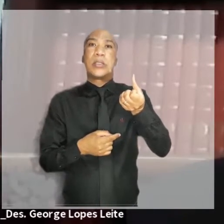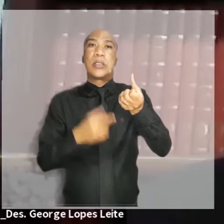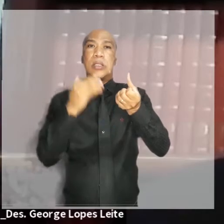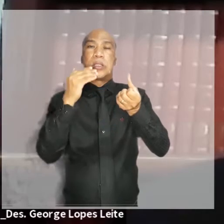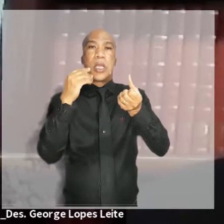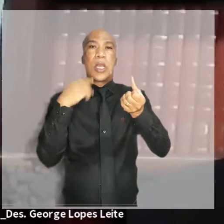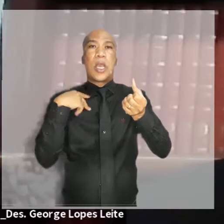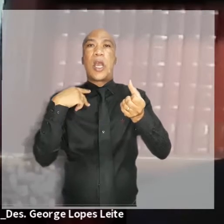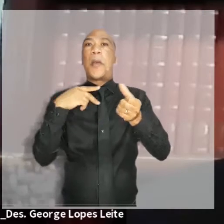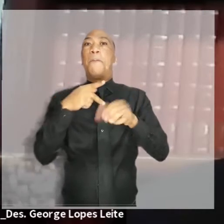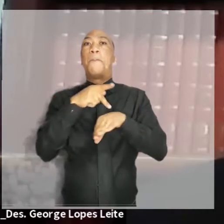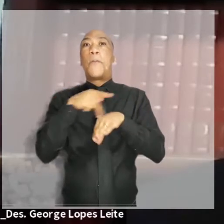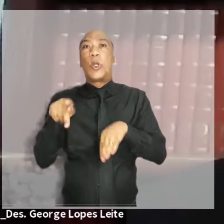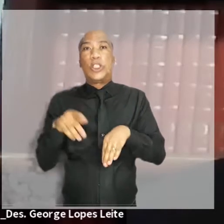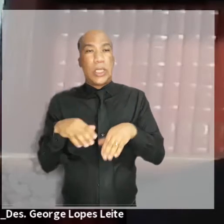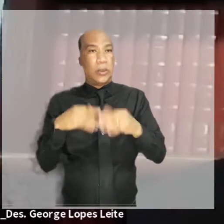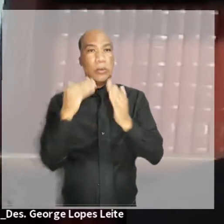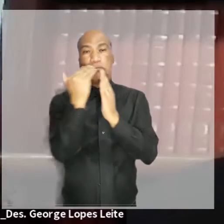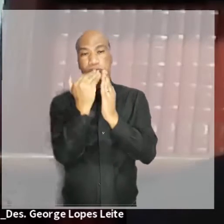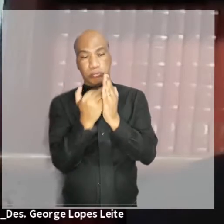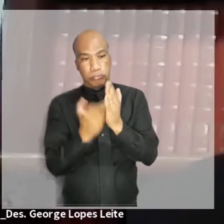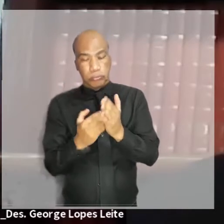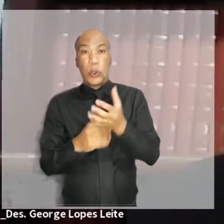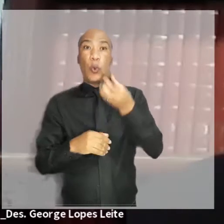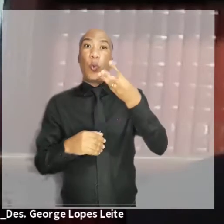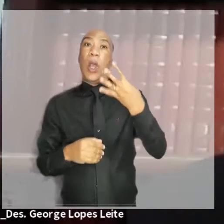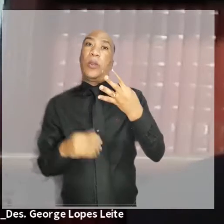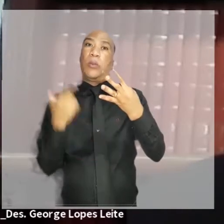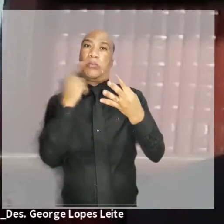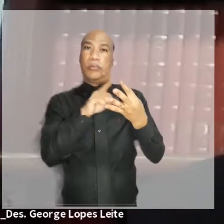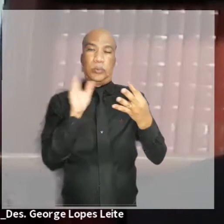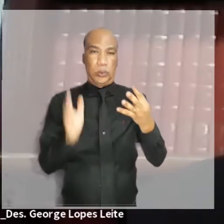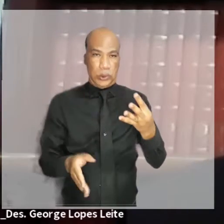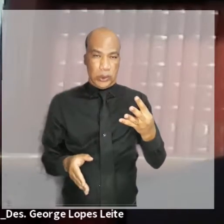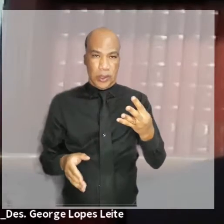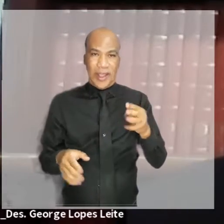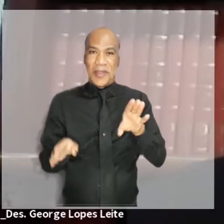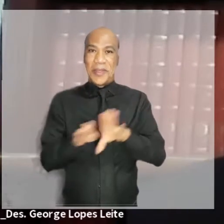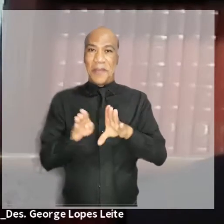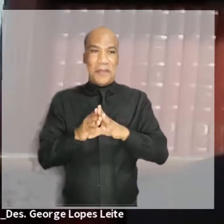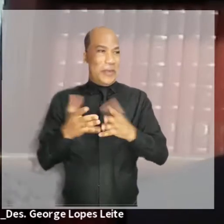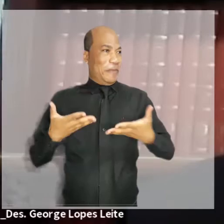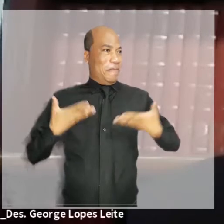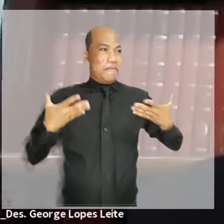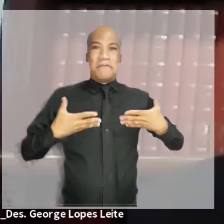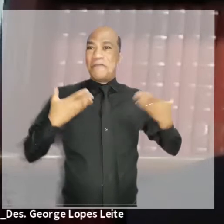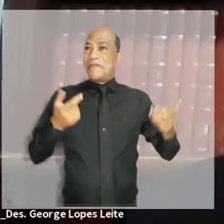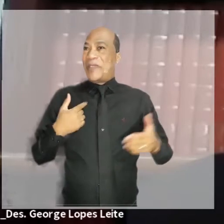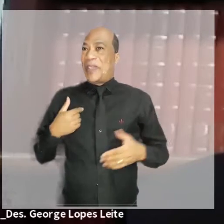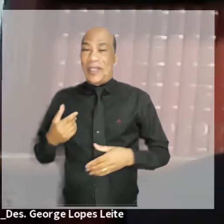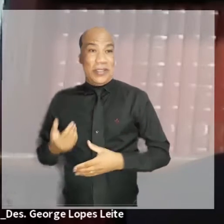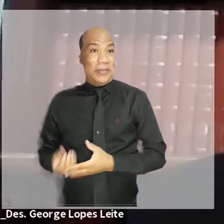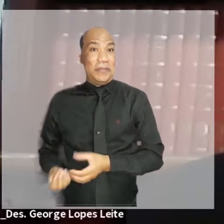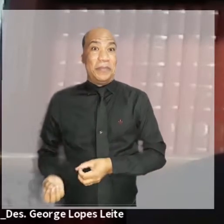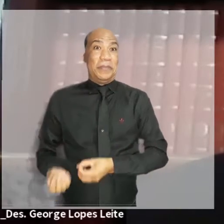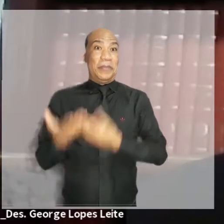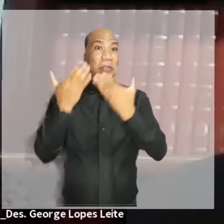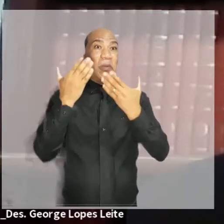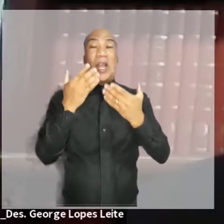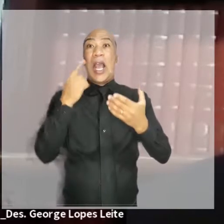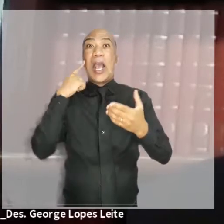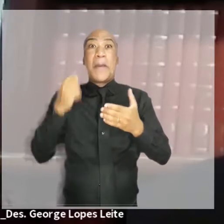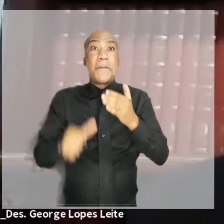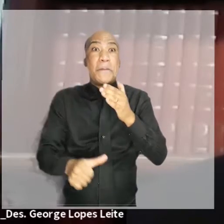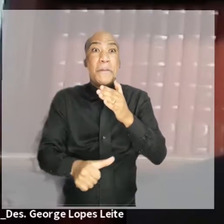de quatro dos seis projetos em andamento. E, continuando a trilhar esse caminho instigante, é com muito orgulho que também estamos